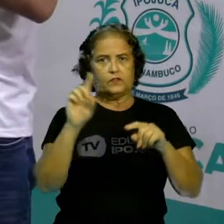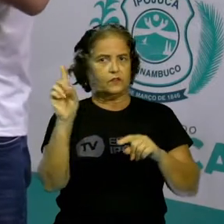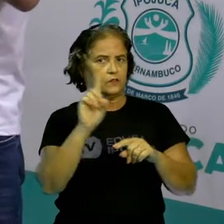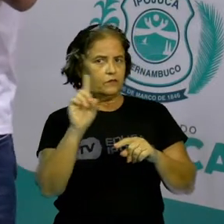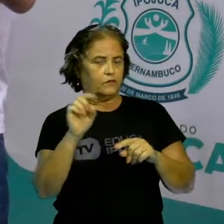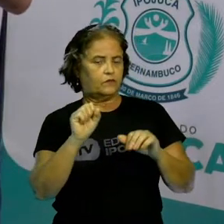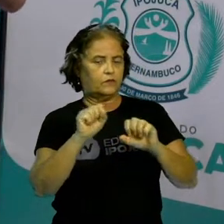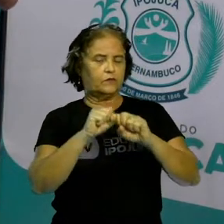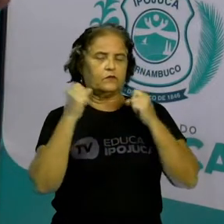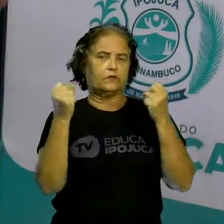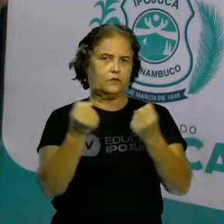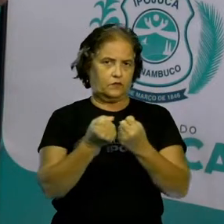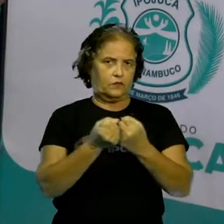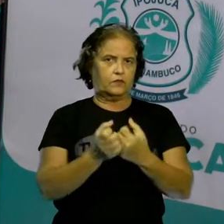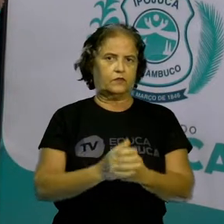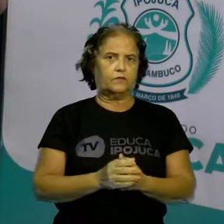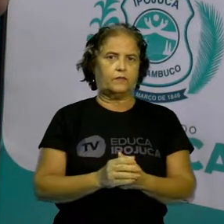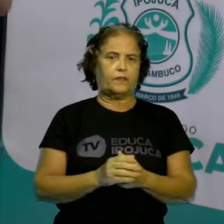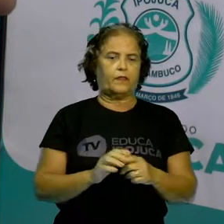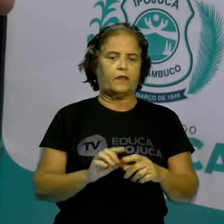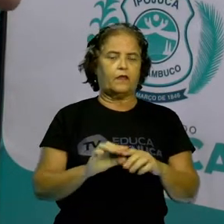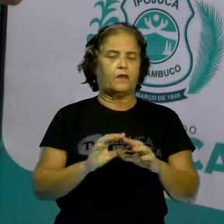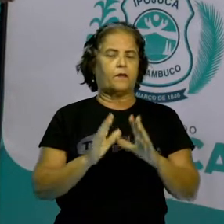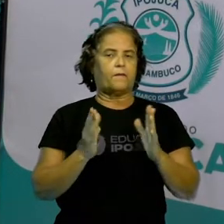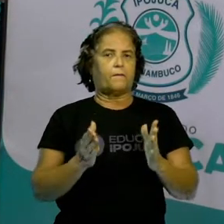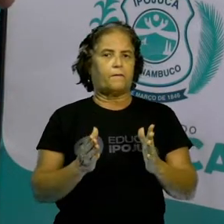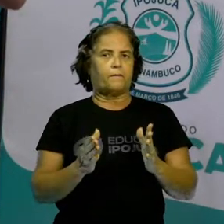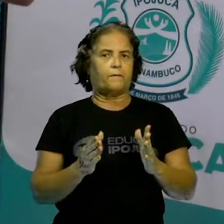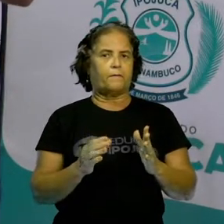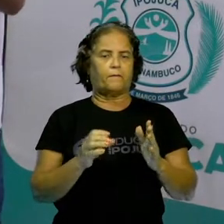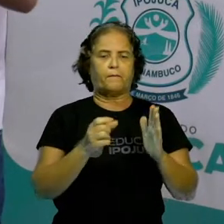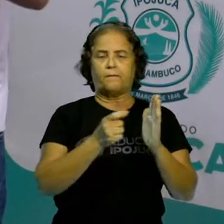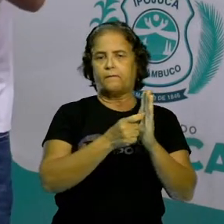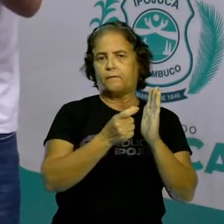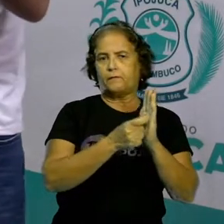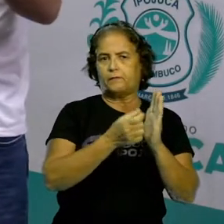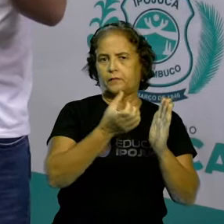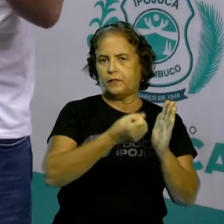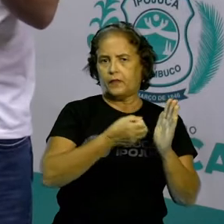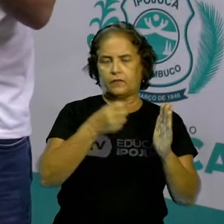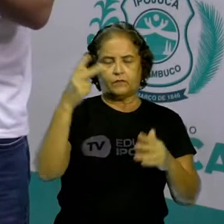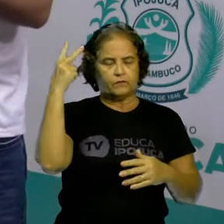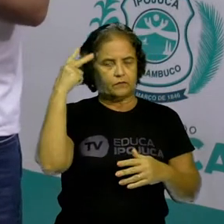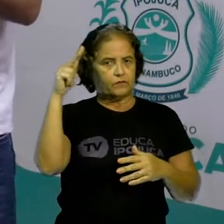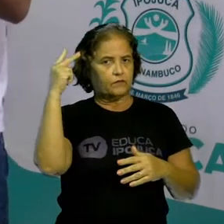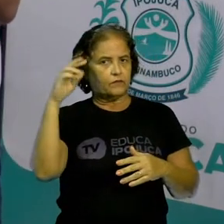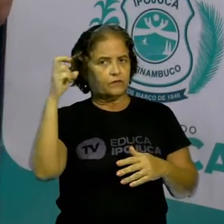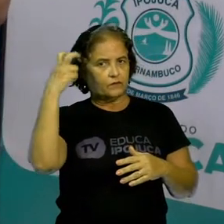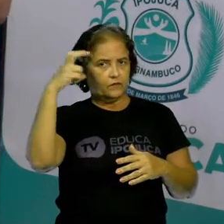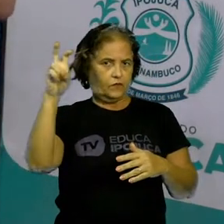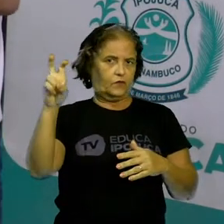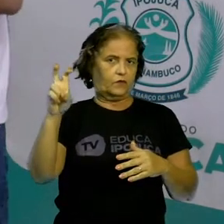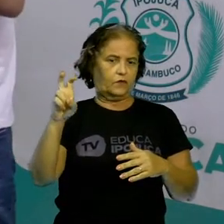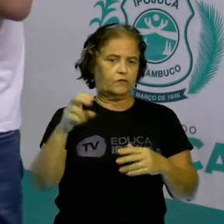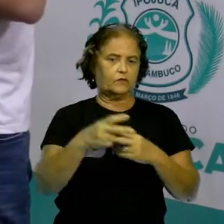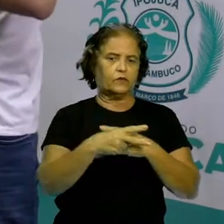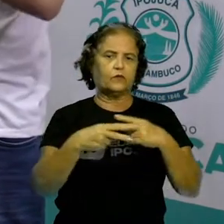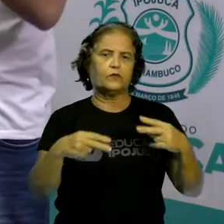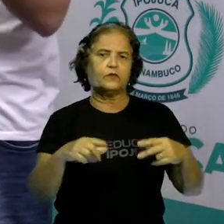um patrimônio histórico e cultural é decidido dessa maneira como algo que tem valor para a sociedade